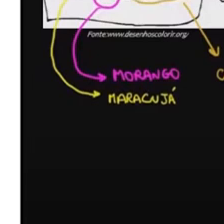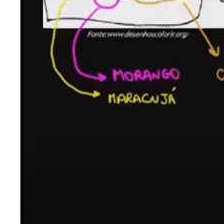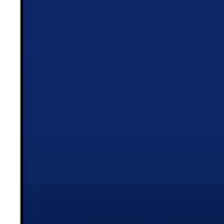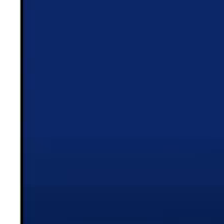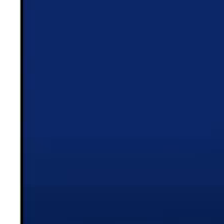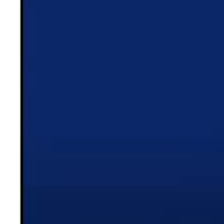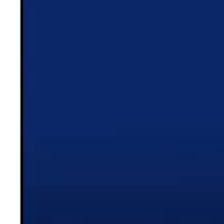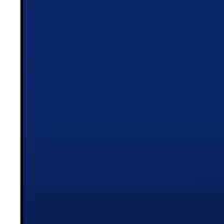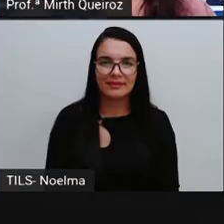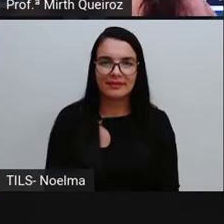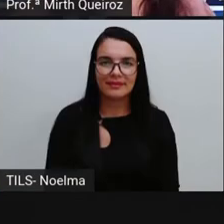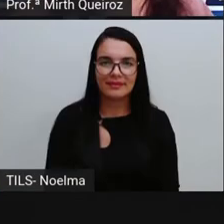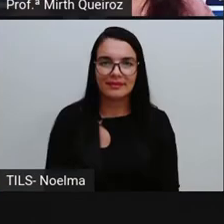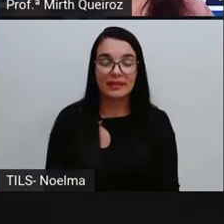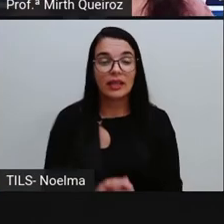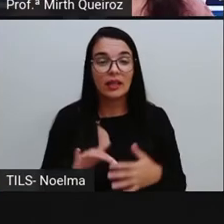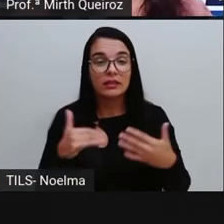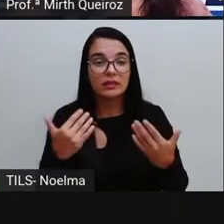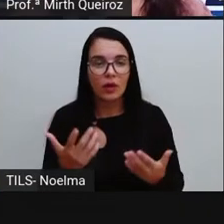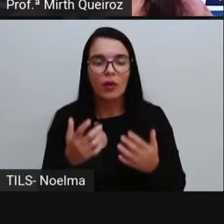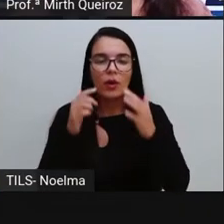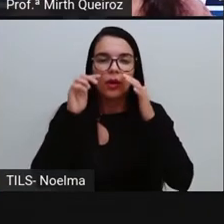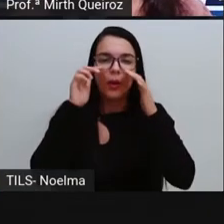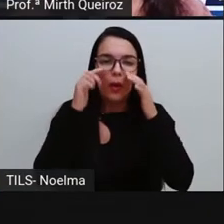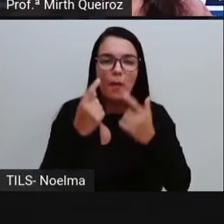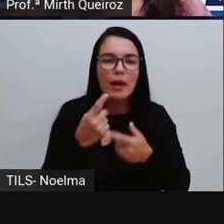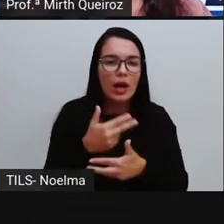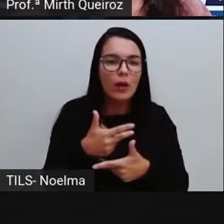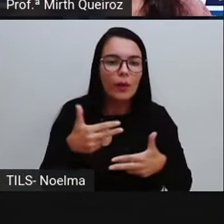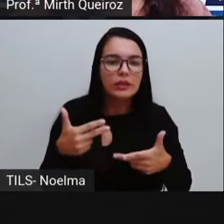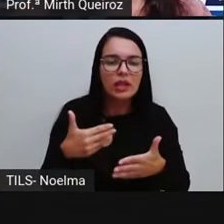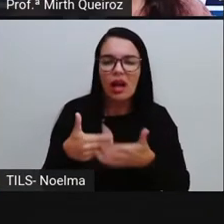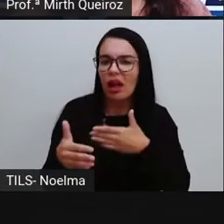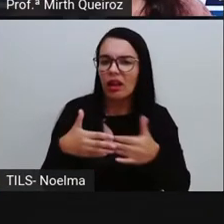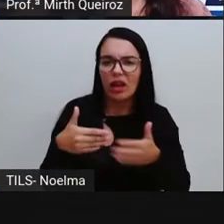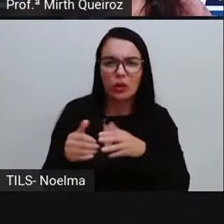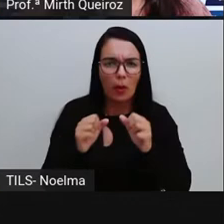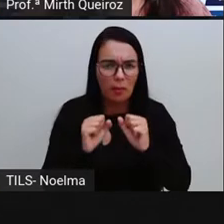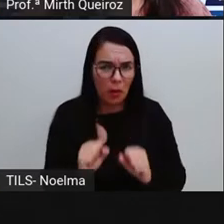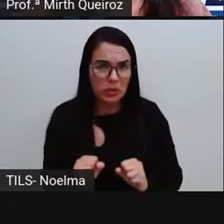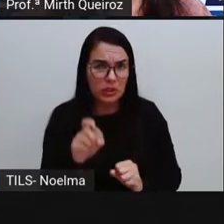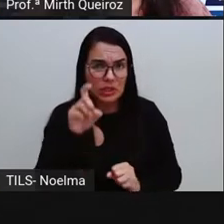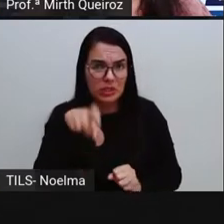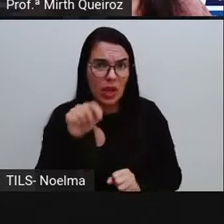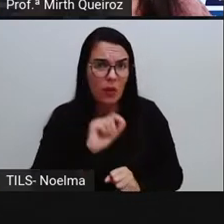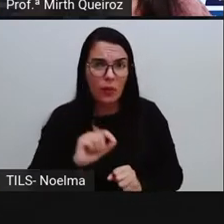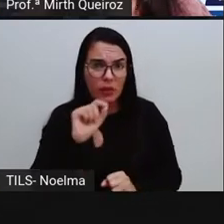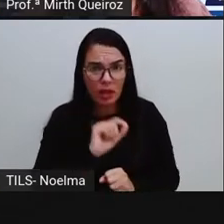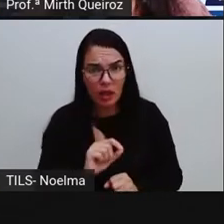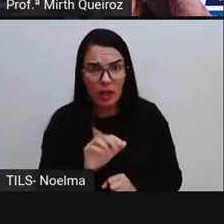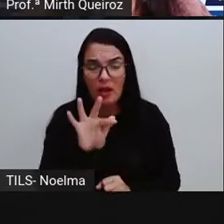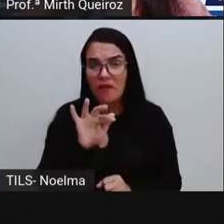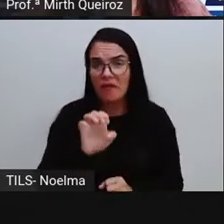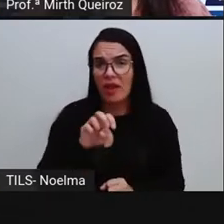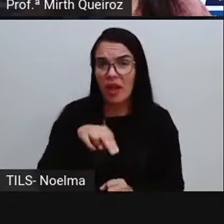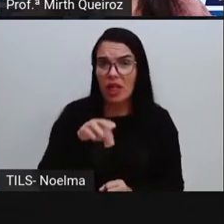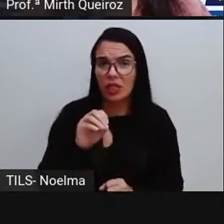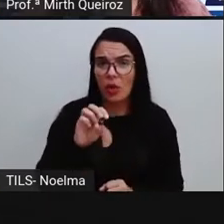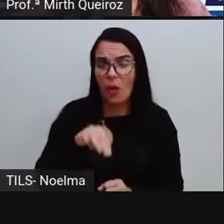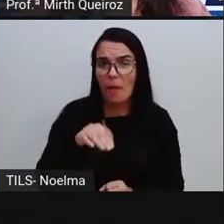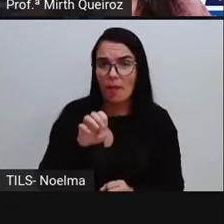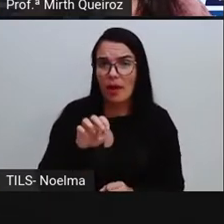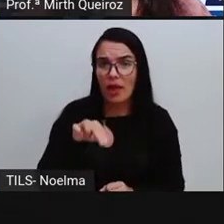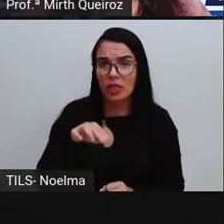aula. Um evento aleatório, ele pode ser entendido como um fenômeno que quando repetido várias vezes de forma